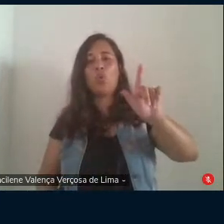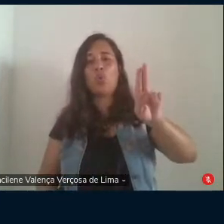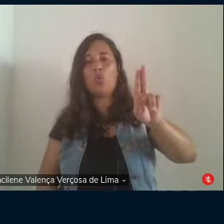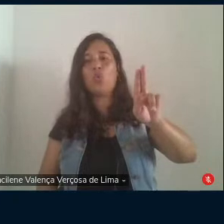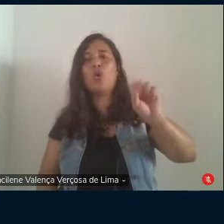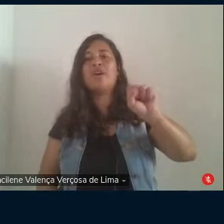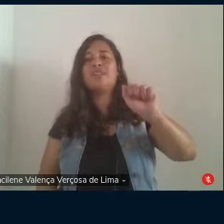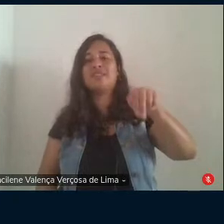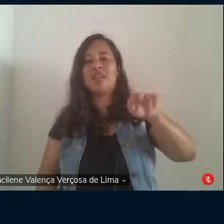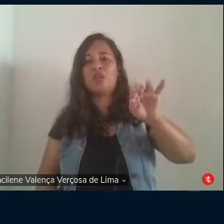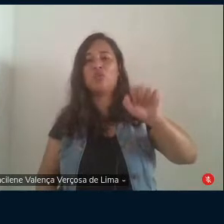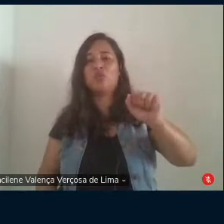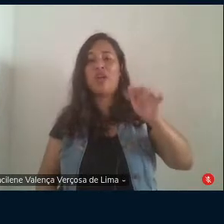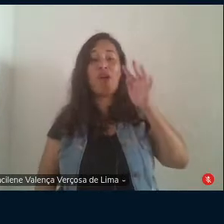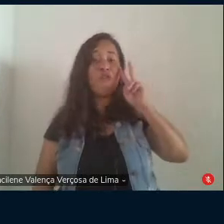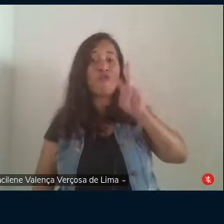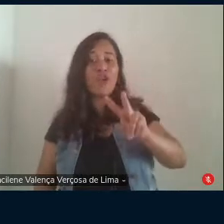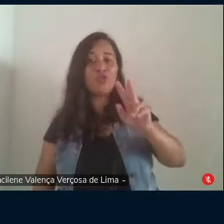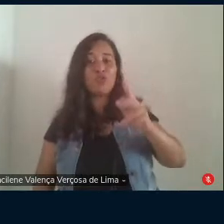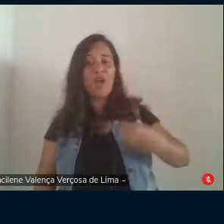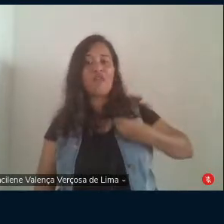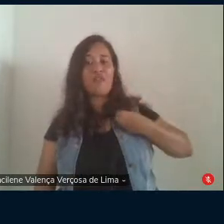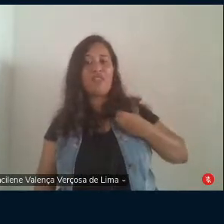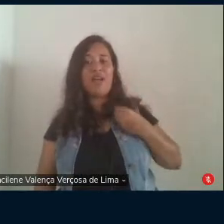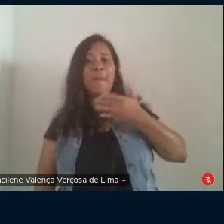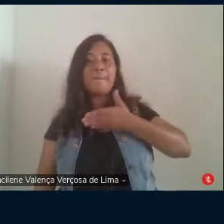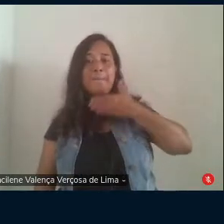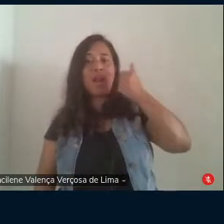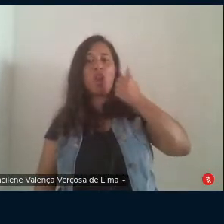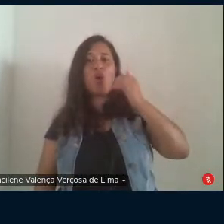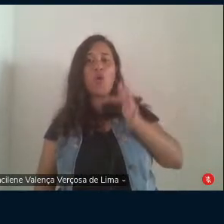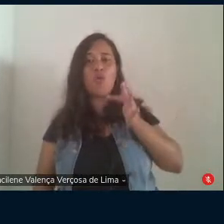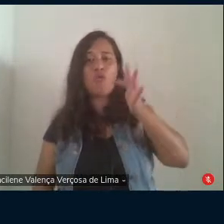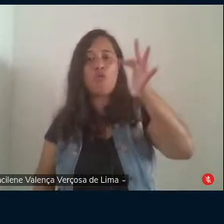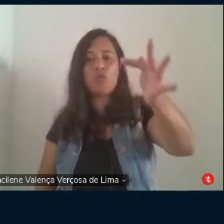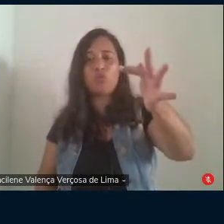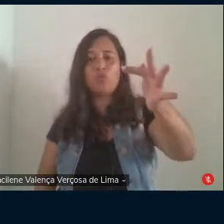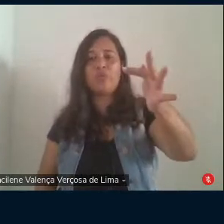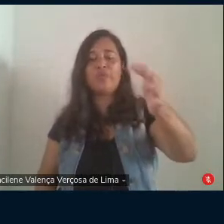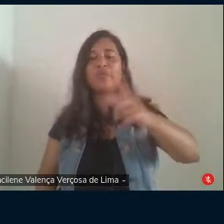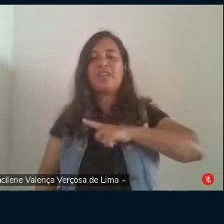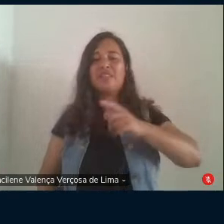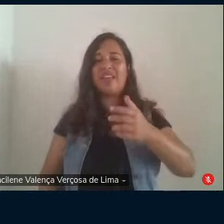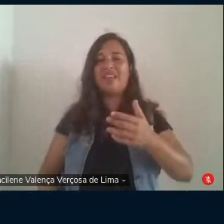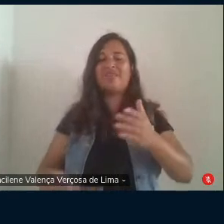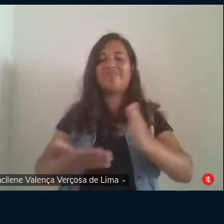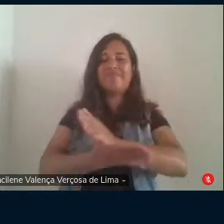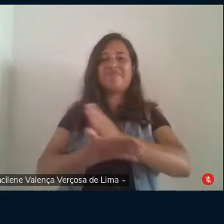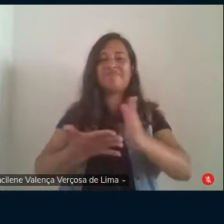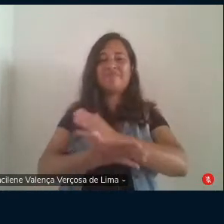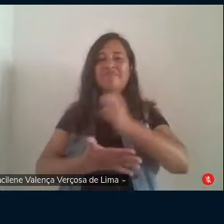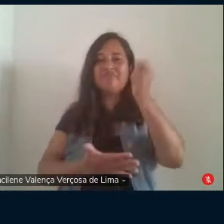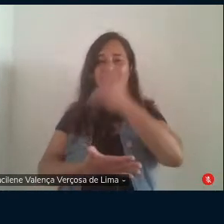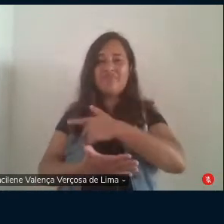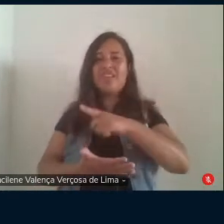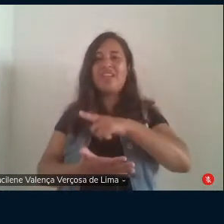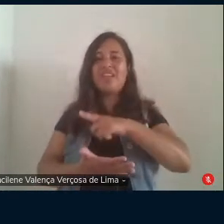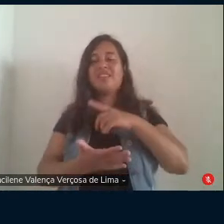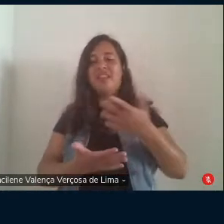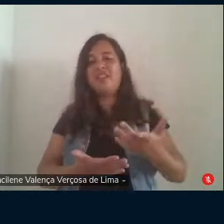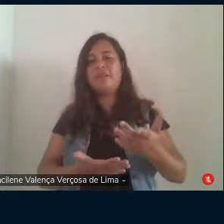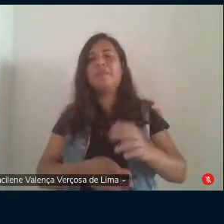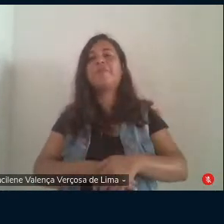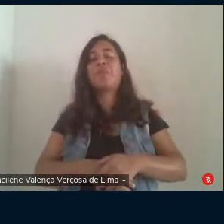futuro e vejo isso por cima do muro de hipocrisia que insiste em nos rodear mas apesar disso